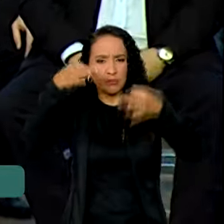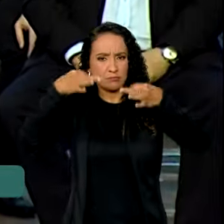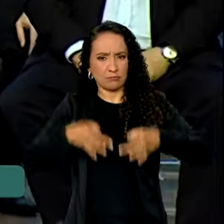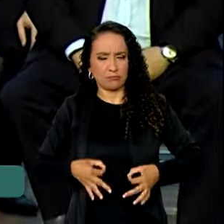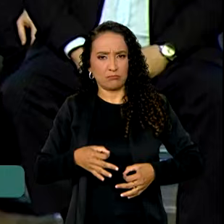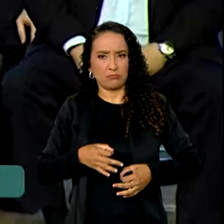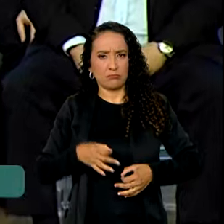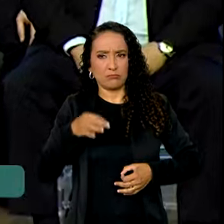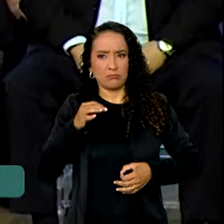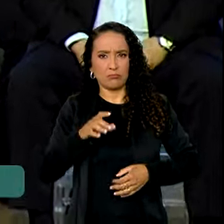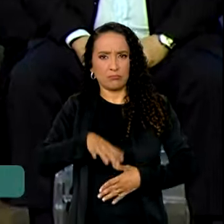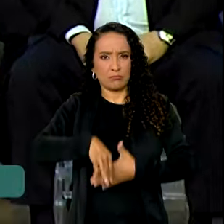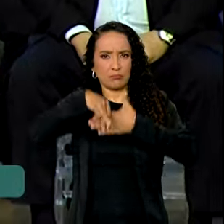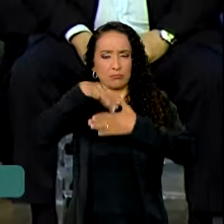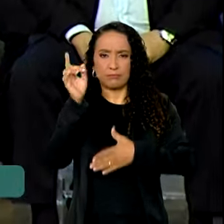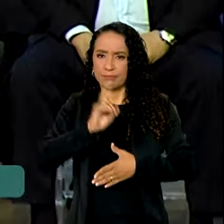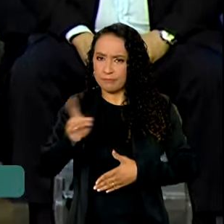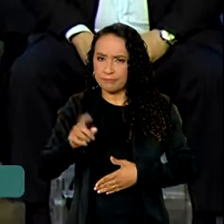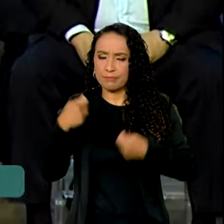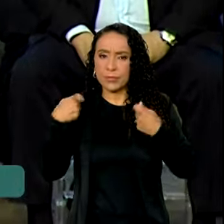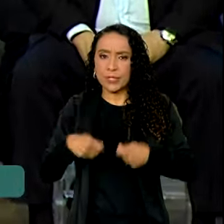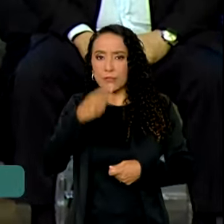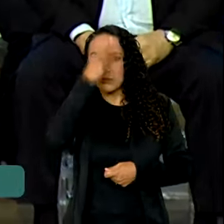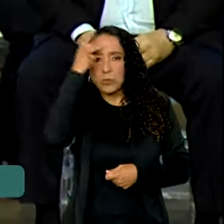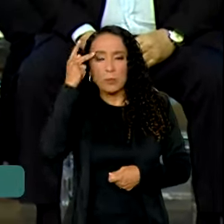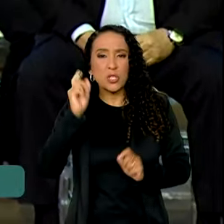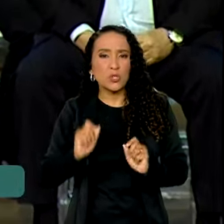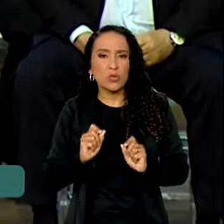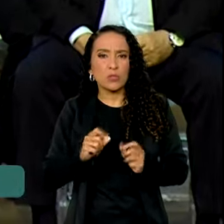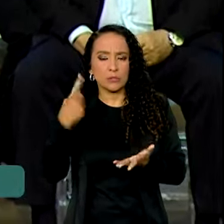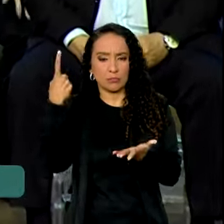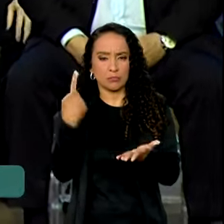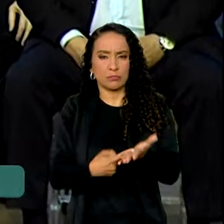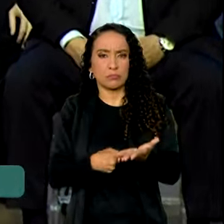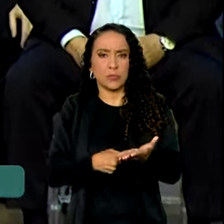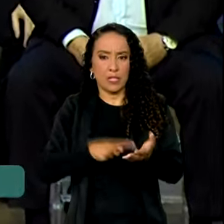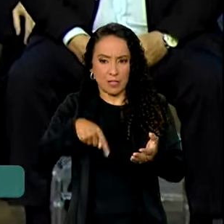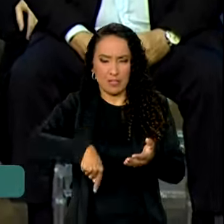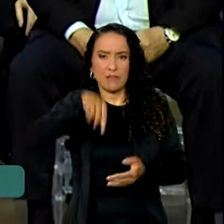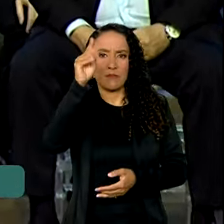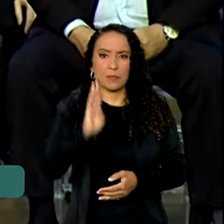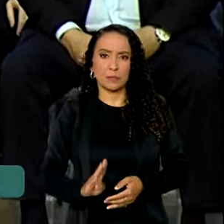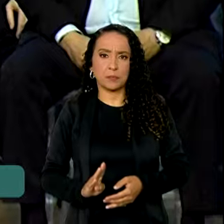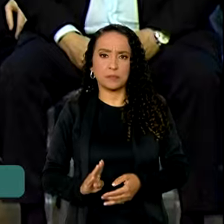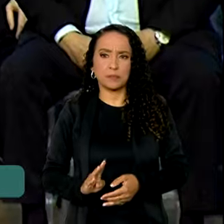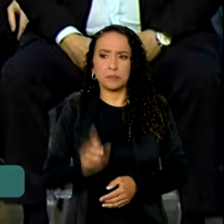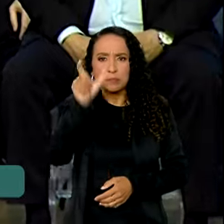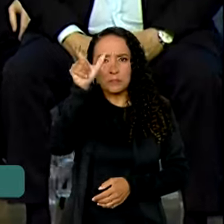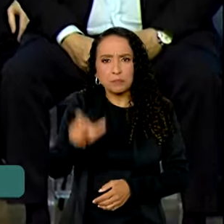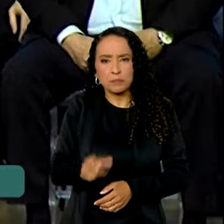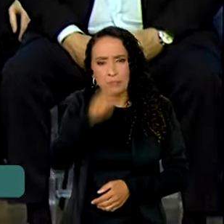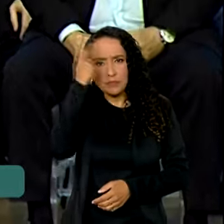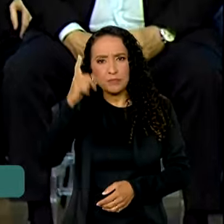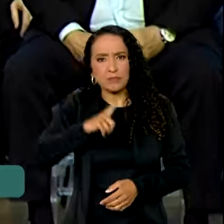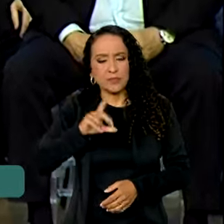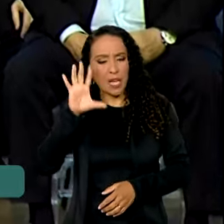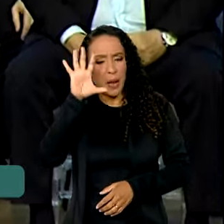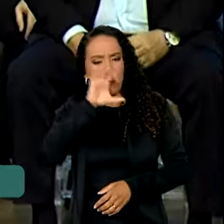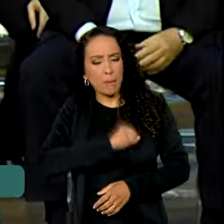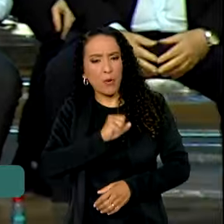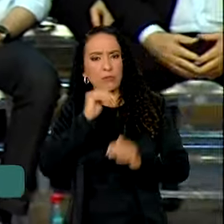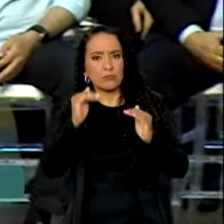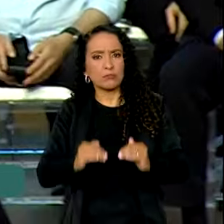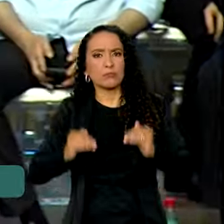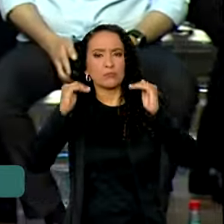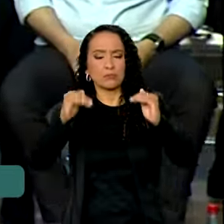governar, esse país estava precisando de alguém comprometido com esse país, alguém que tenha amor pela soberania